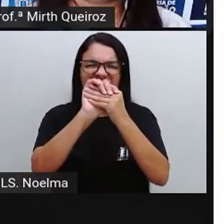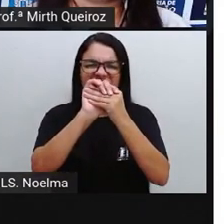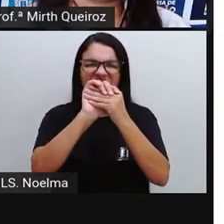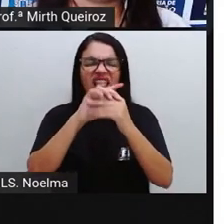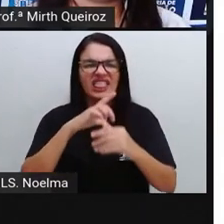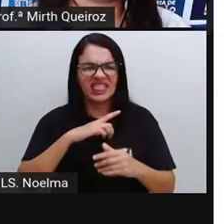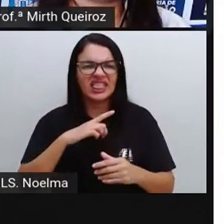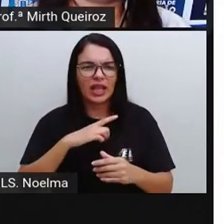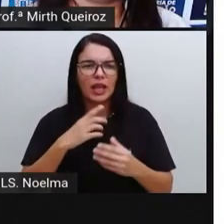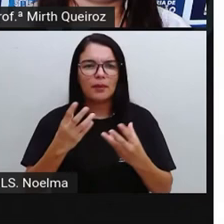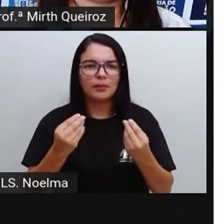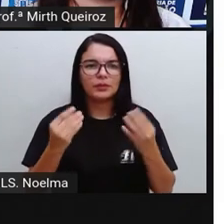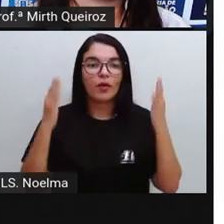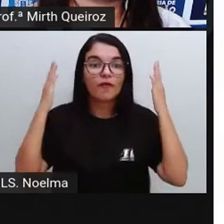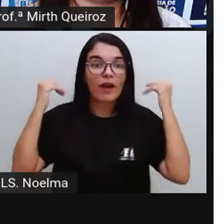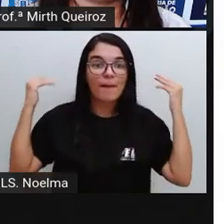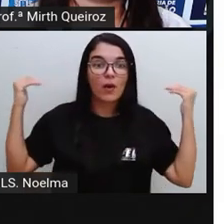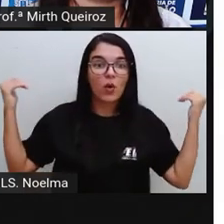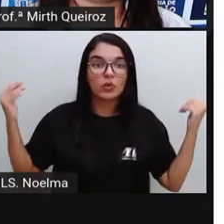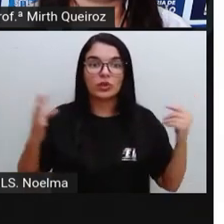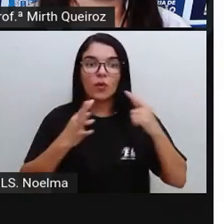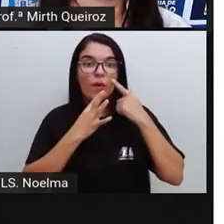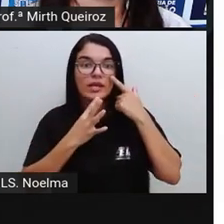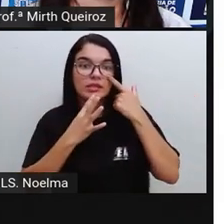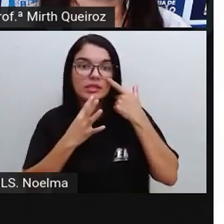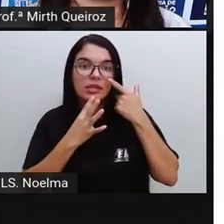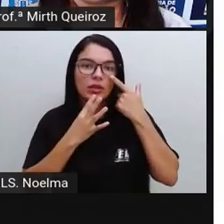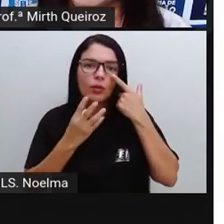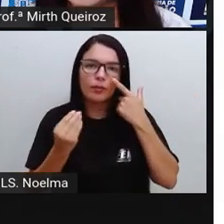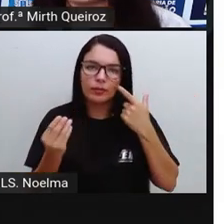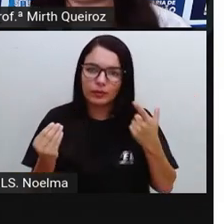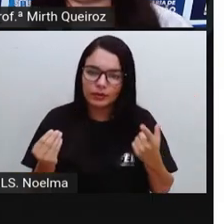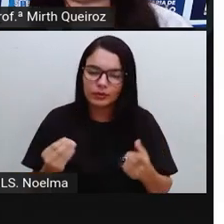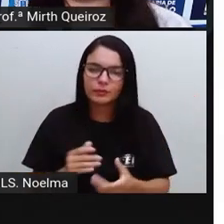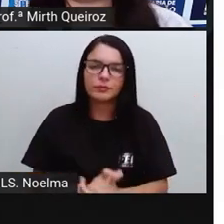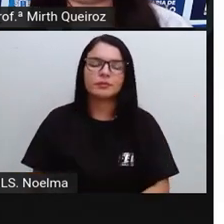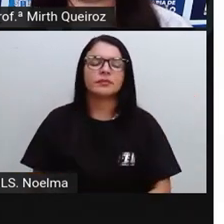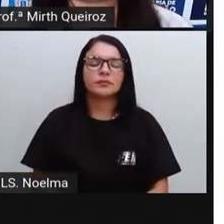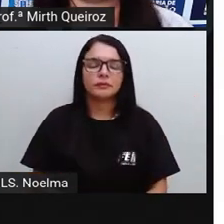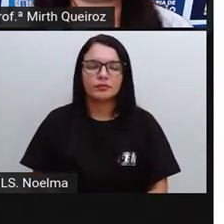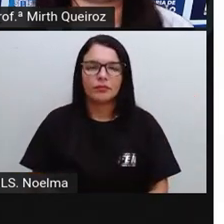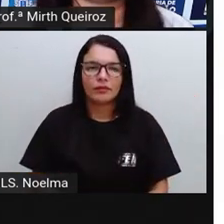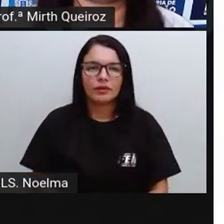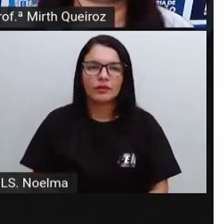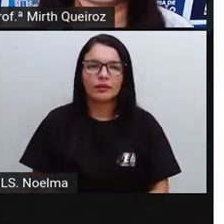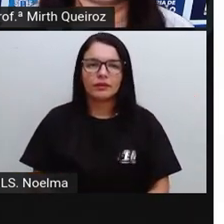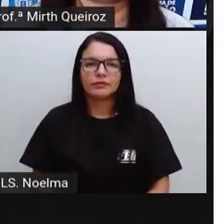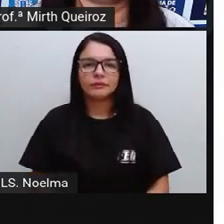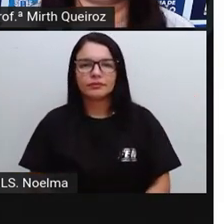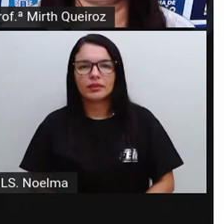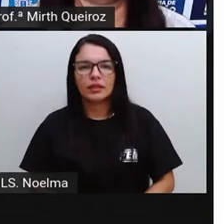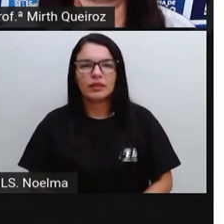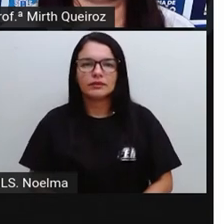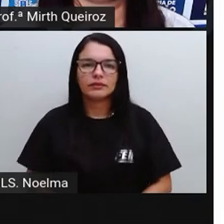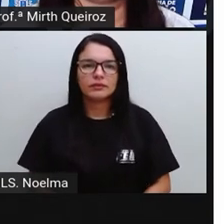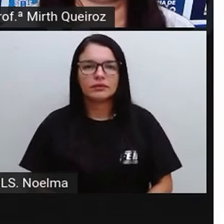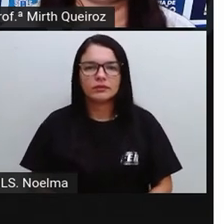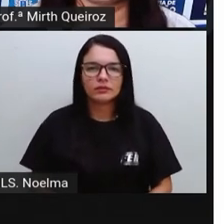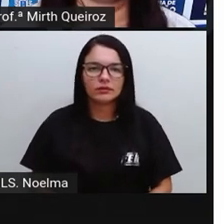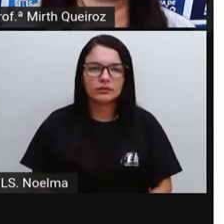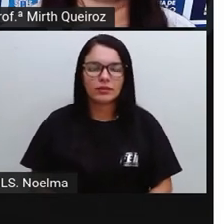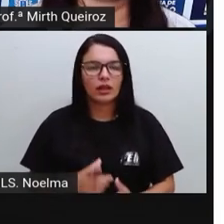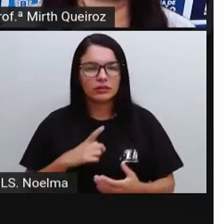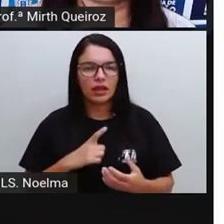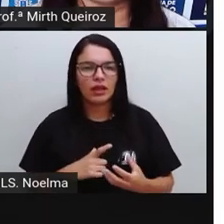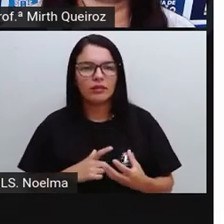muito conhecido aí por conta da obra dele, ser condecorado várias vezes aí, homenageados aí devido